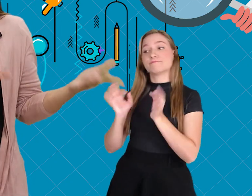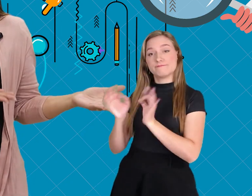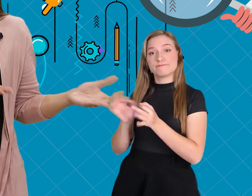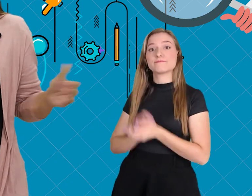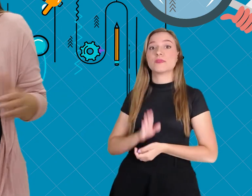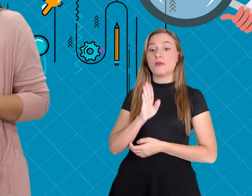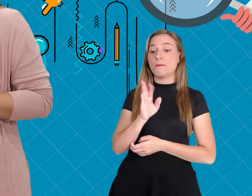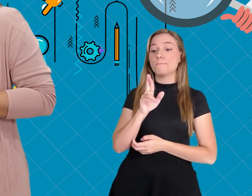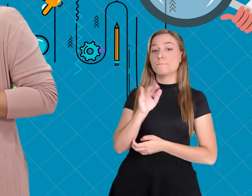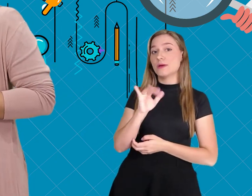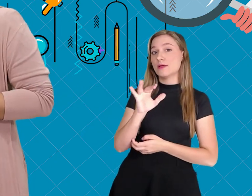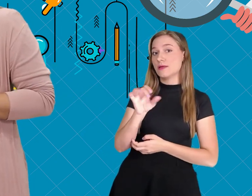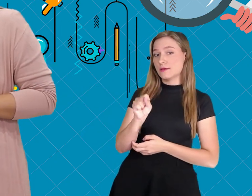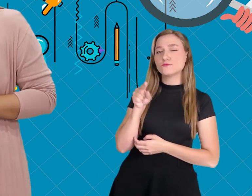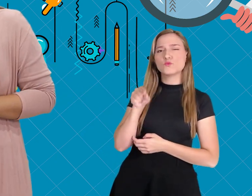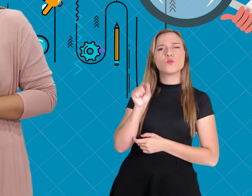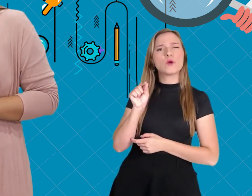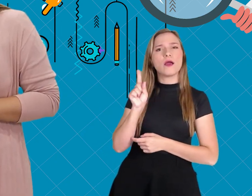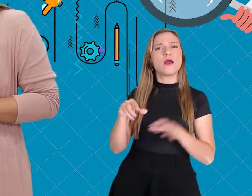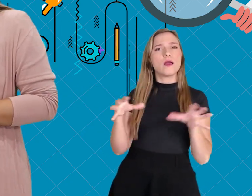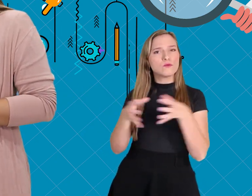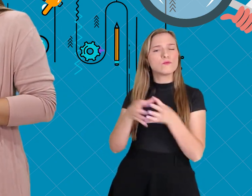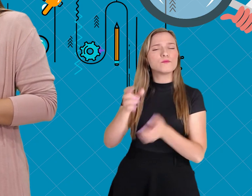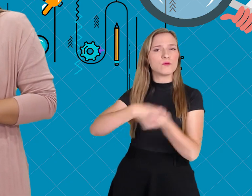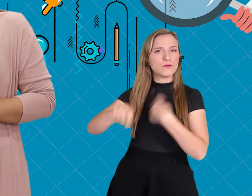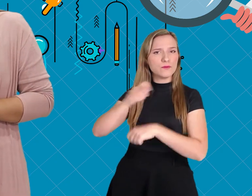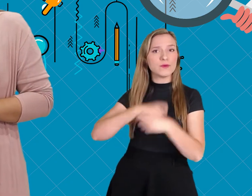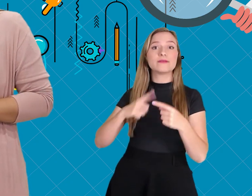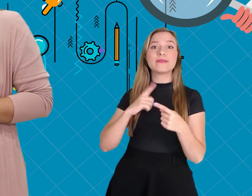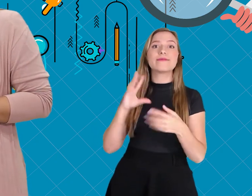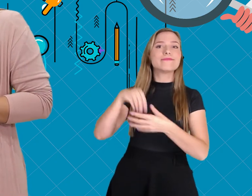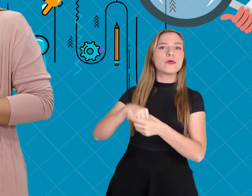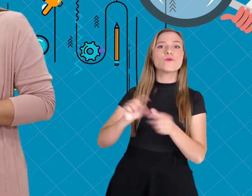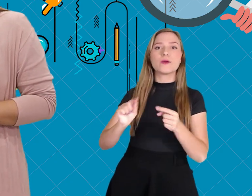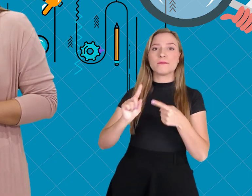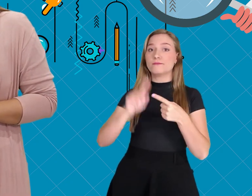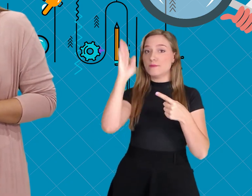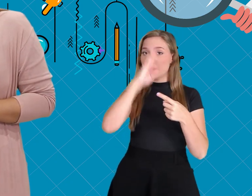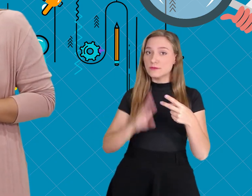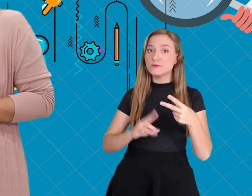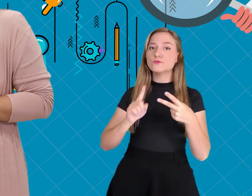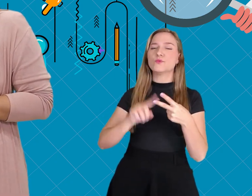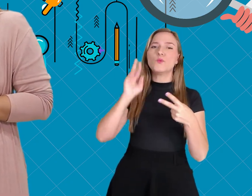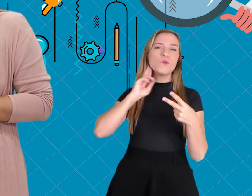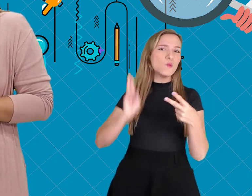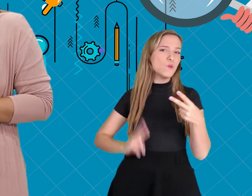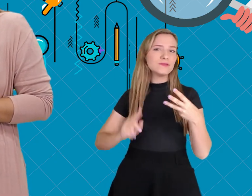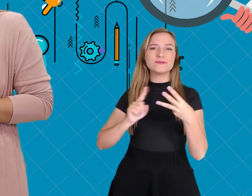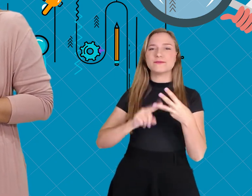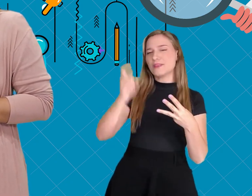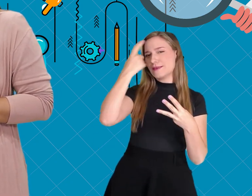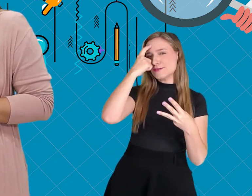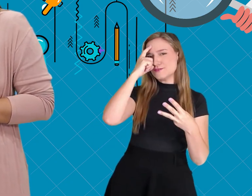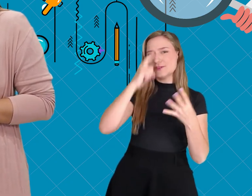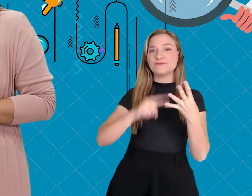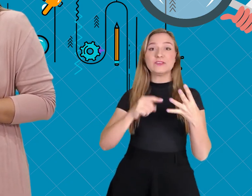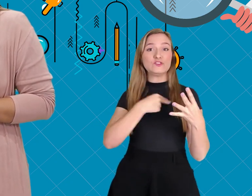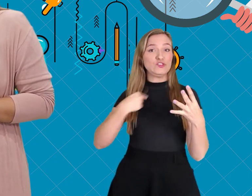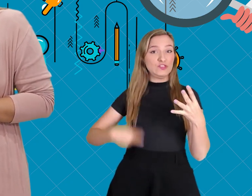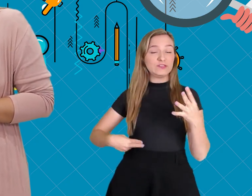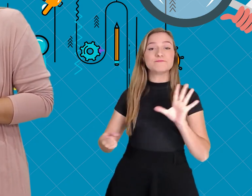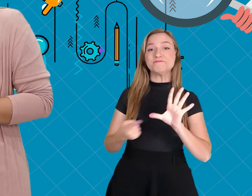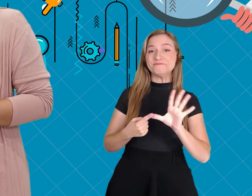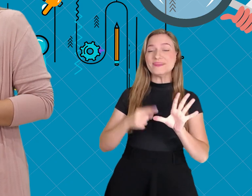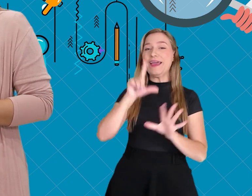seu desenvolvimento econômico. Isso aí, Gabi. O BRICS é uma associação comercial composta pelo Brasil, Rússia,